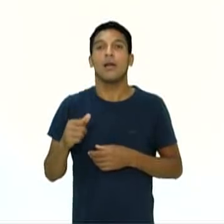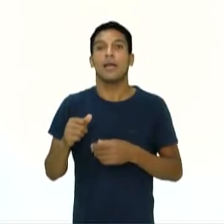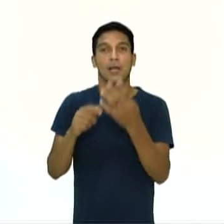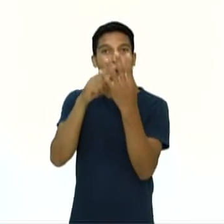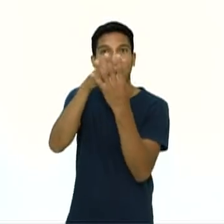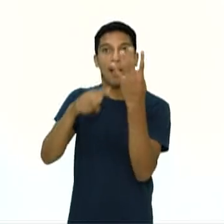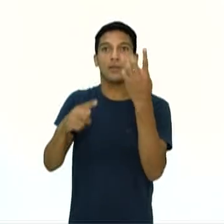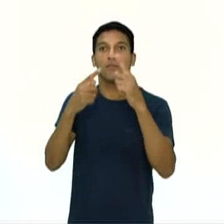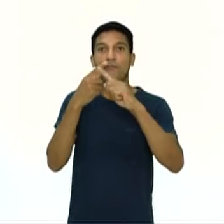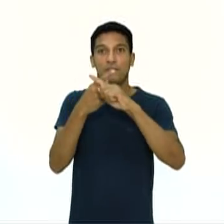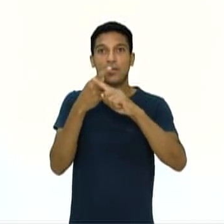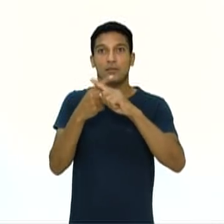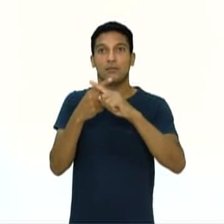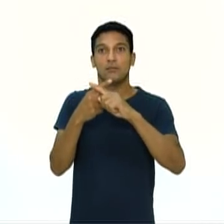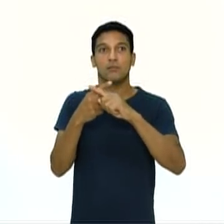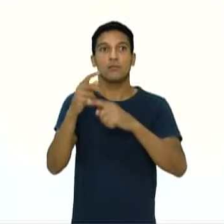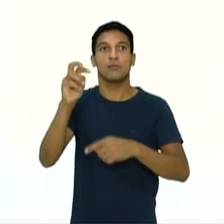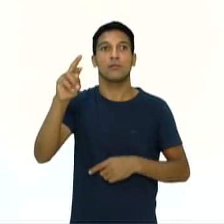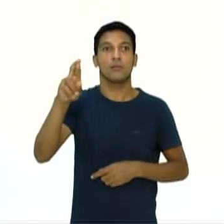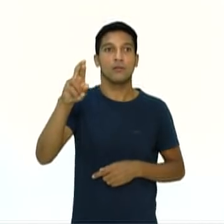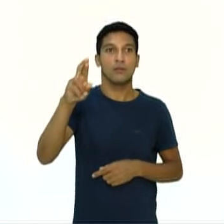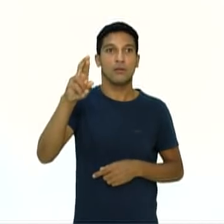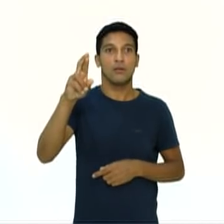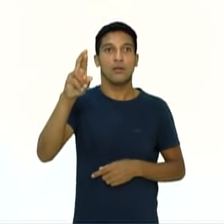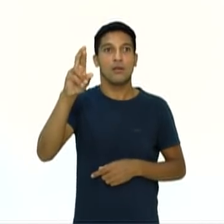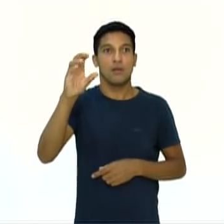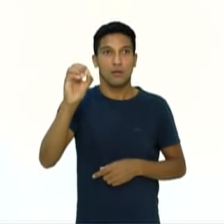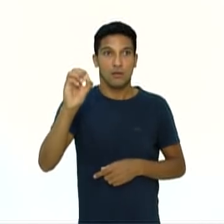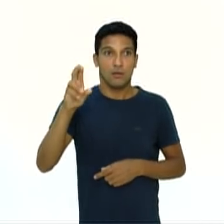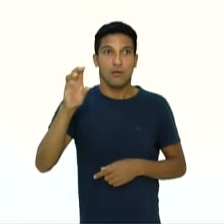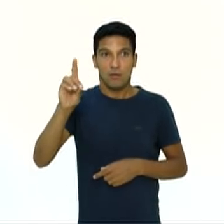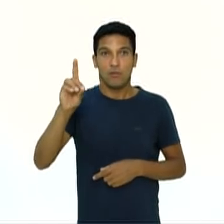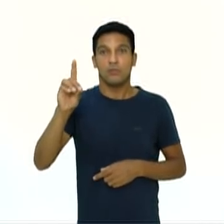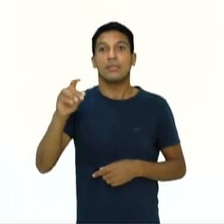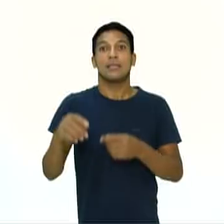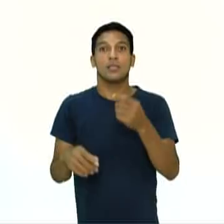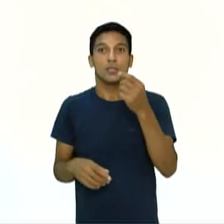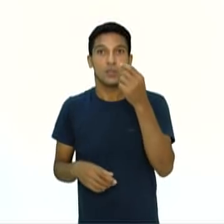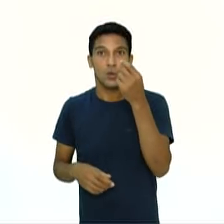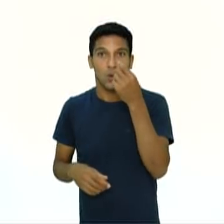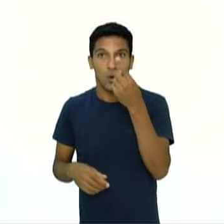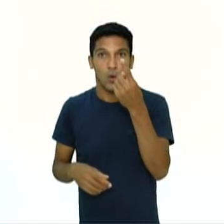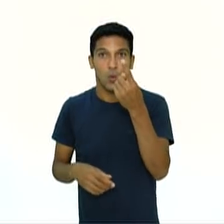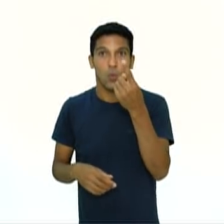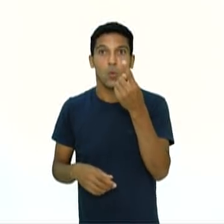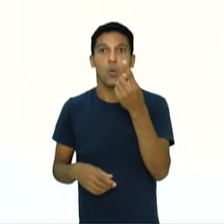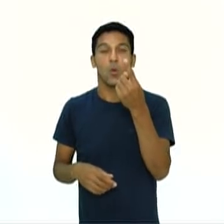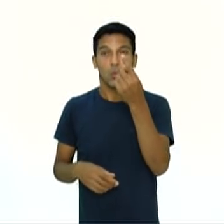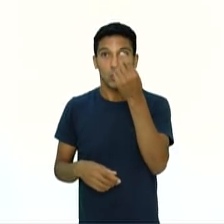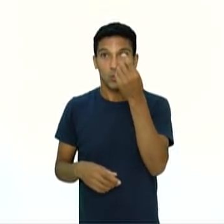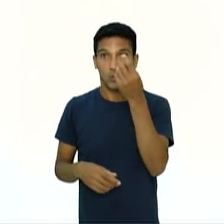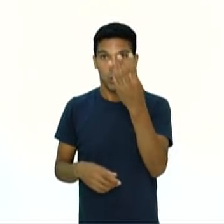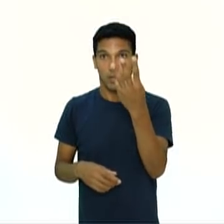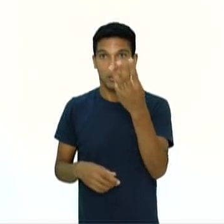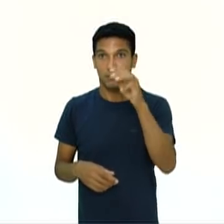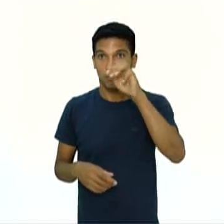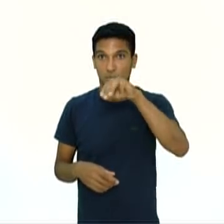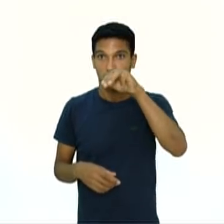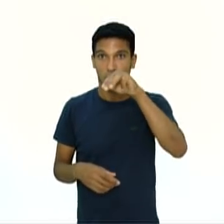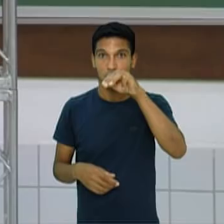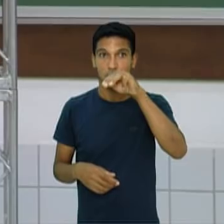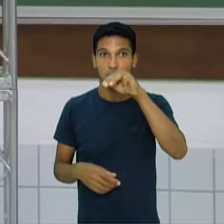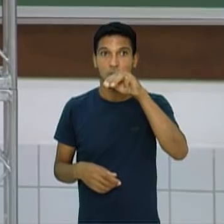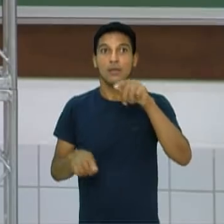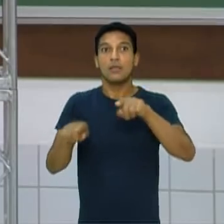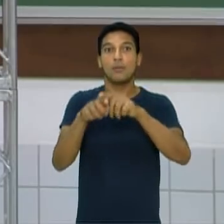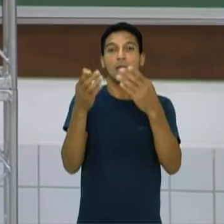masculinos, são 3 rounds de 3 minutos e o intervalo entre os rounds de 1 minuto. Aqui, nós